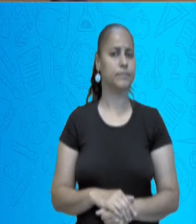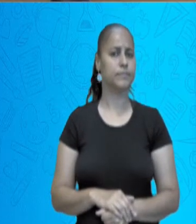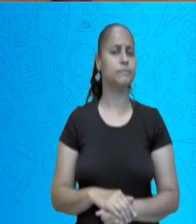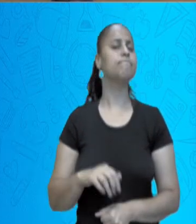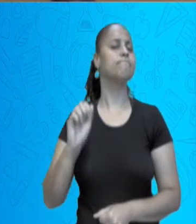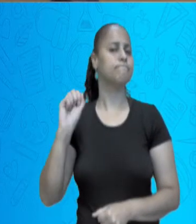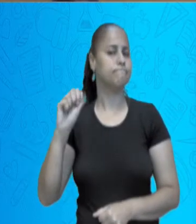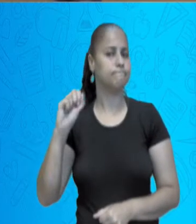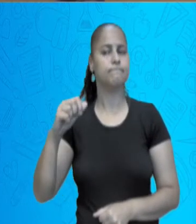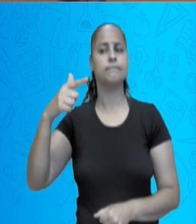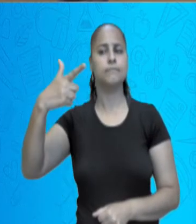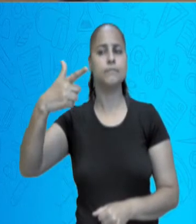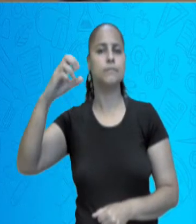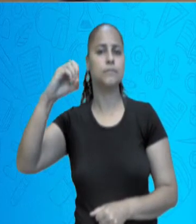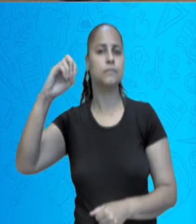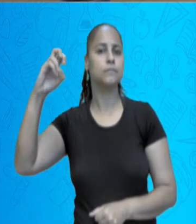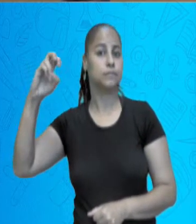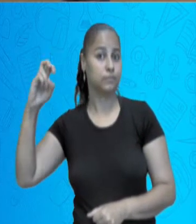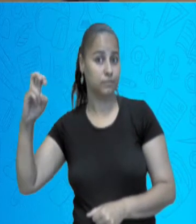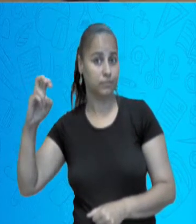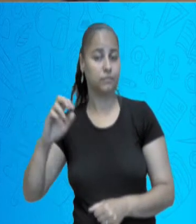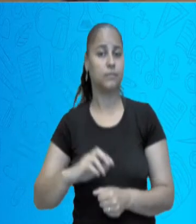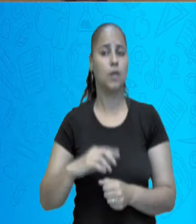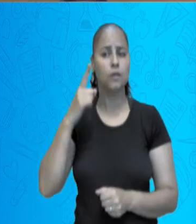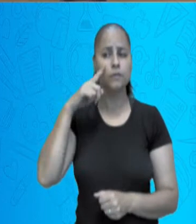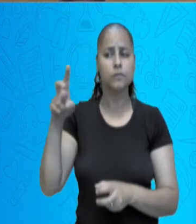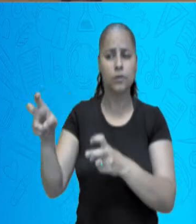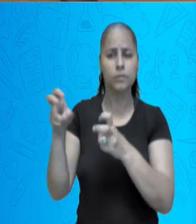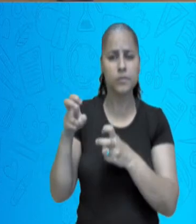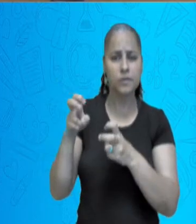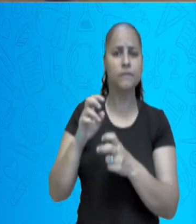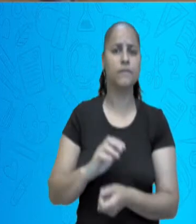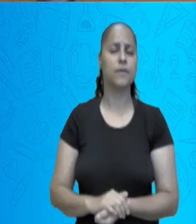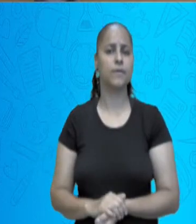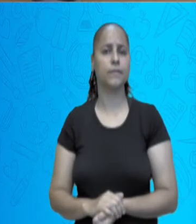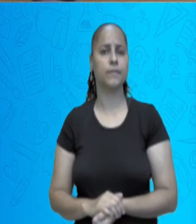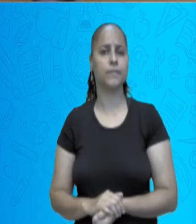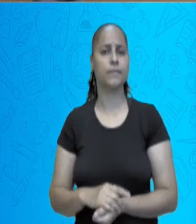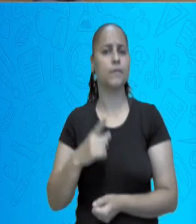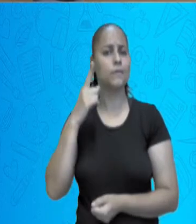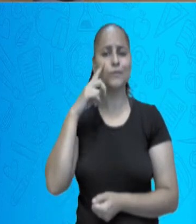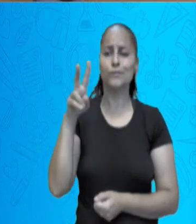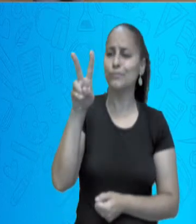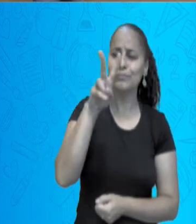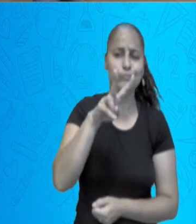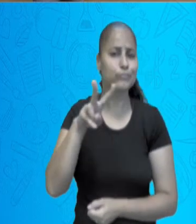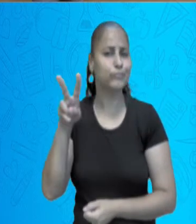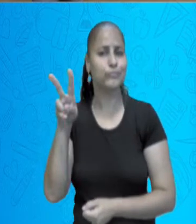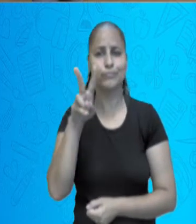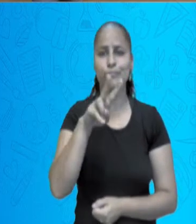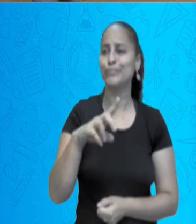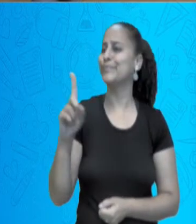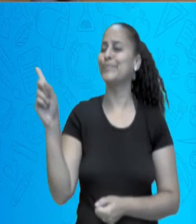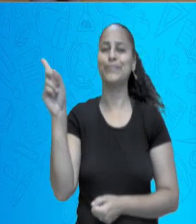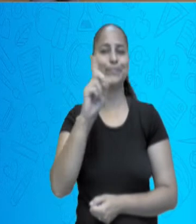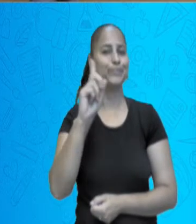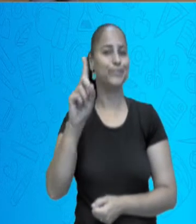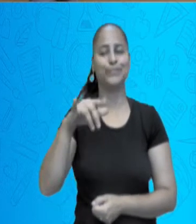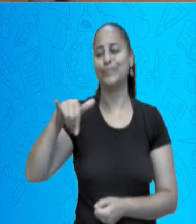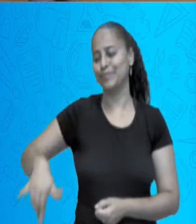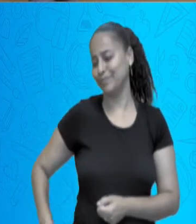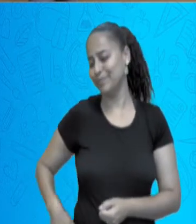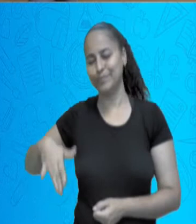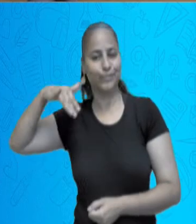Em 2005, se você observar, você não vê um aparelho celular,